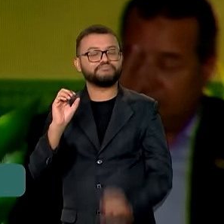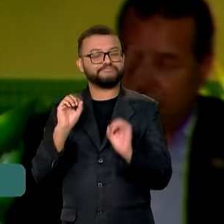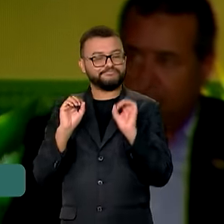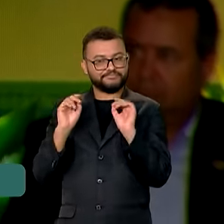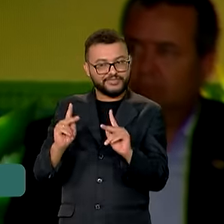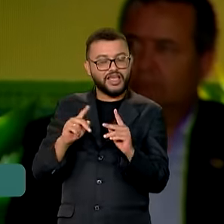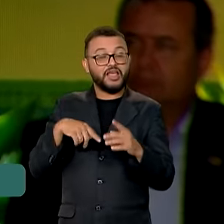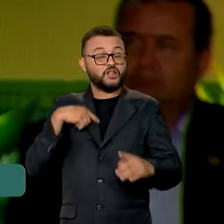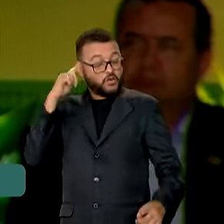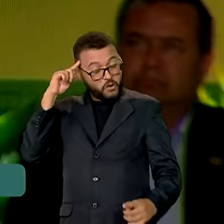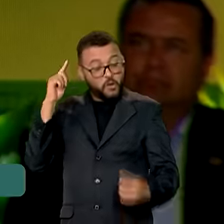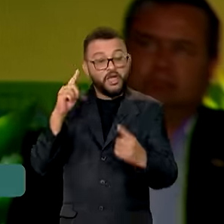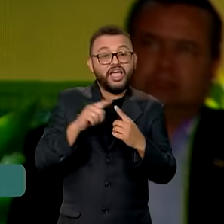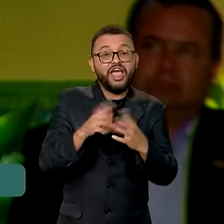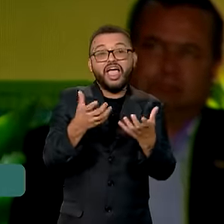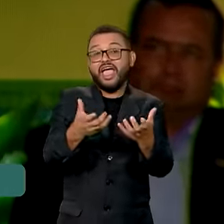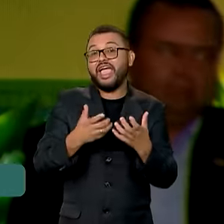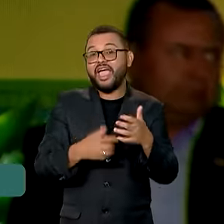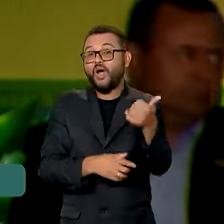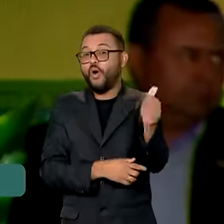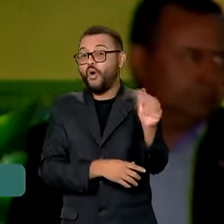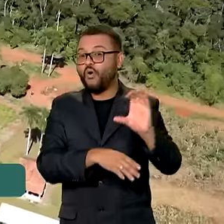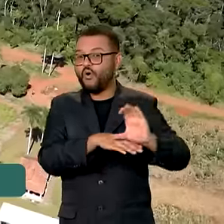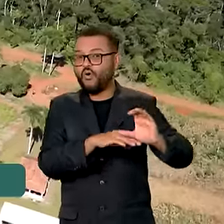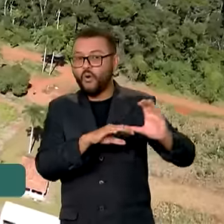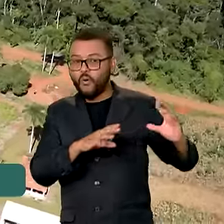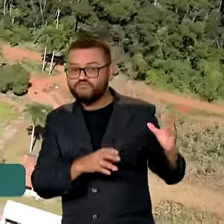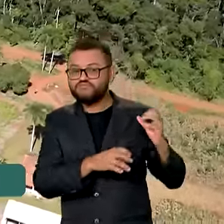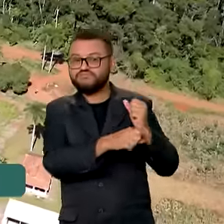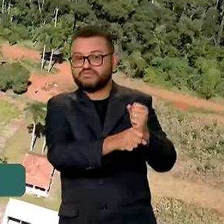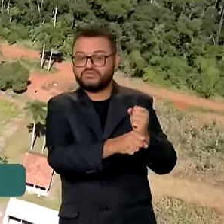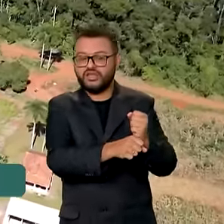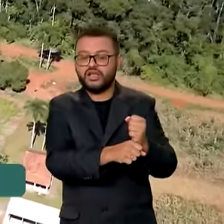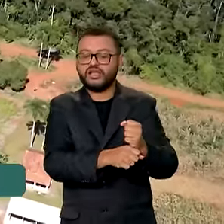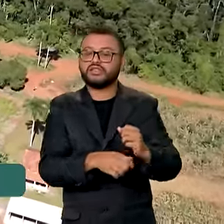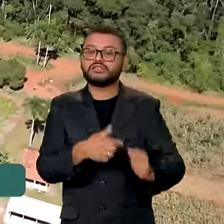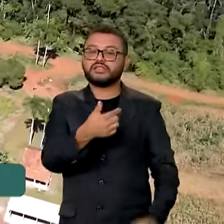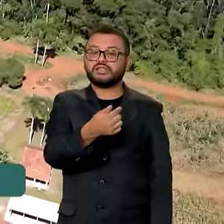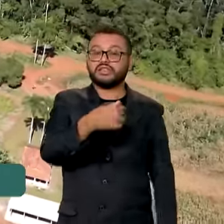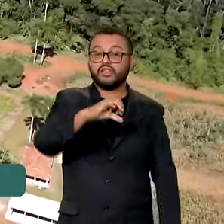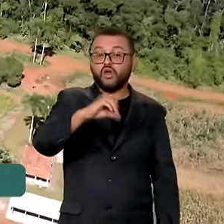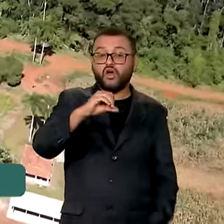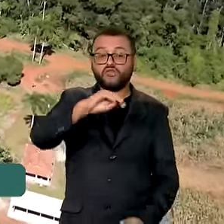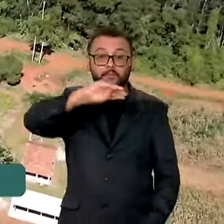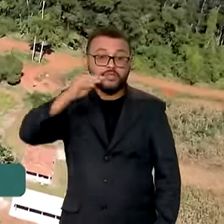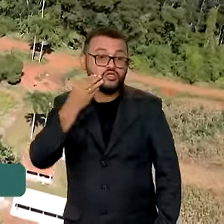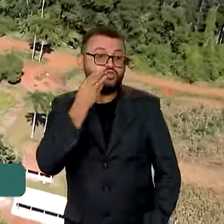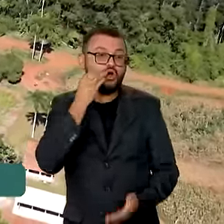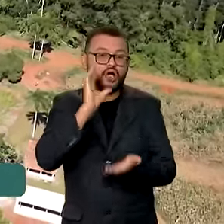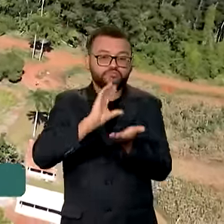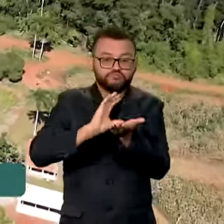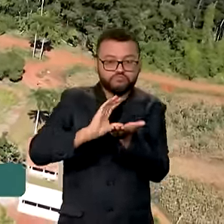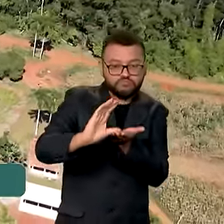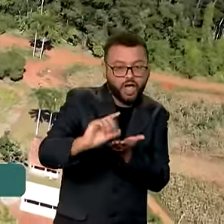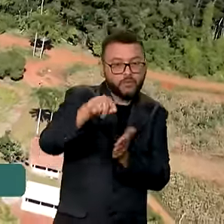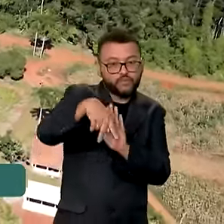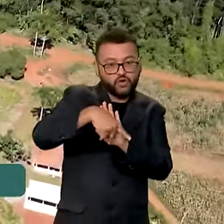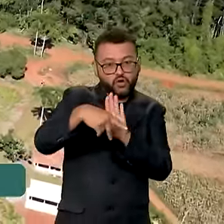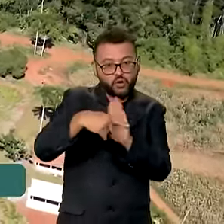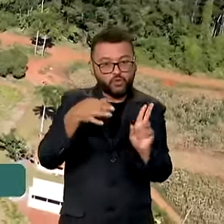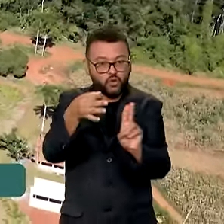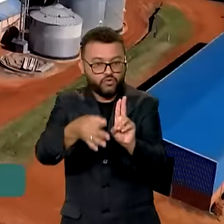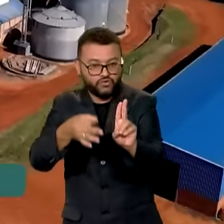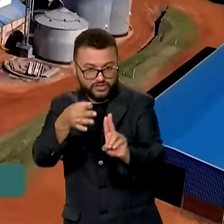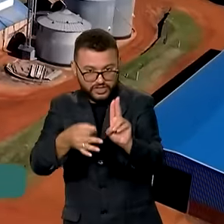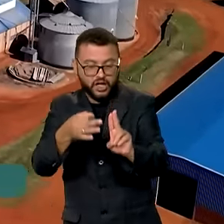A nossa meta aqui são 11 cursos. Os 79 milhões de reais destinados à Universidade Federal de